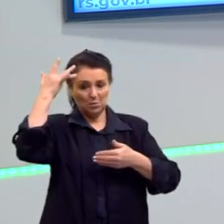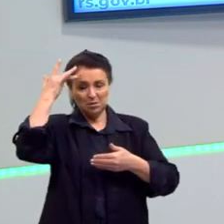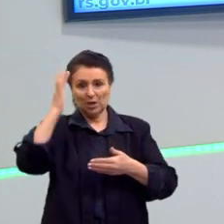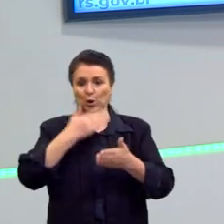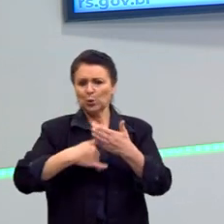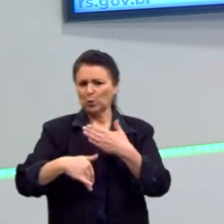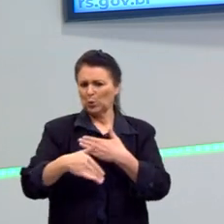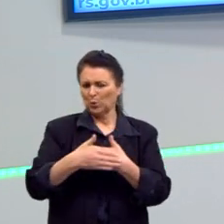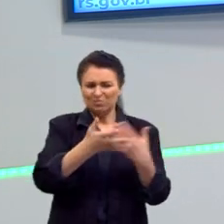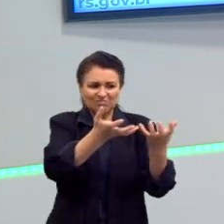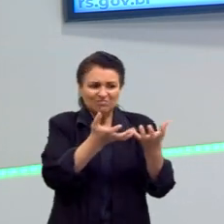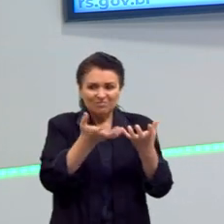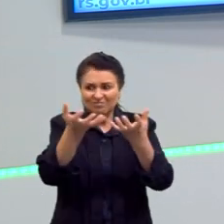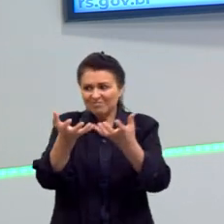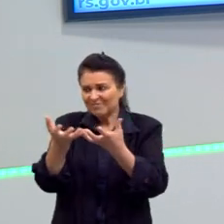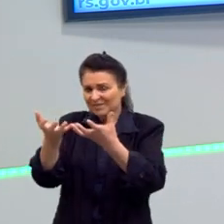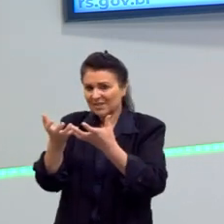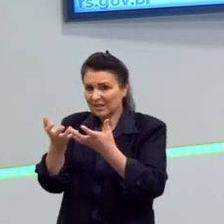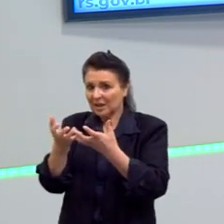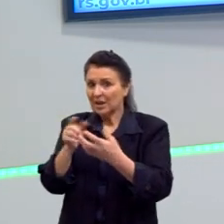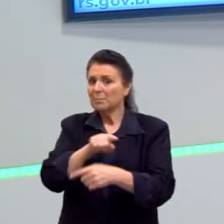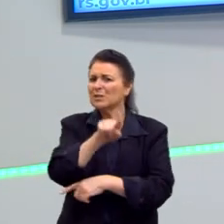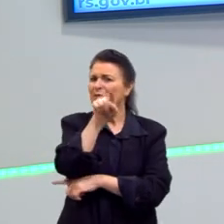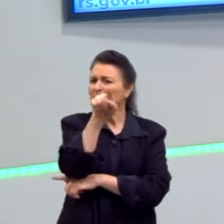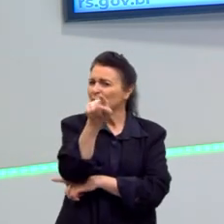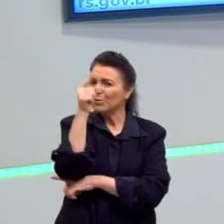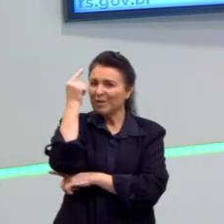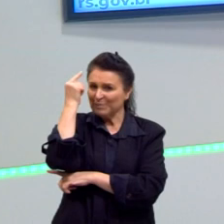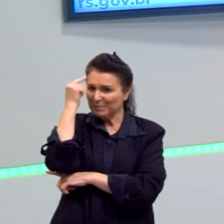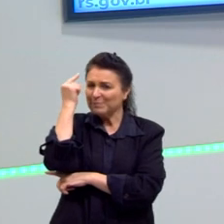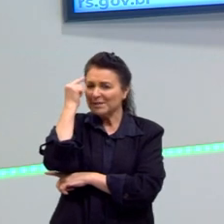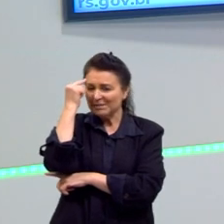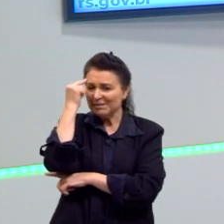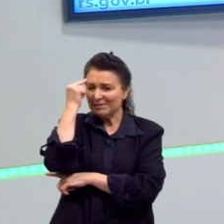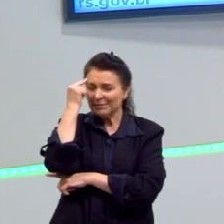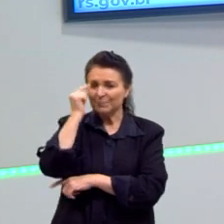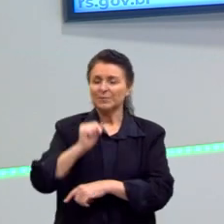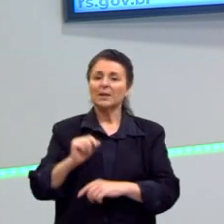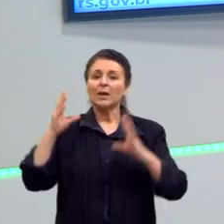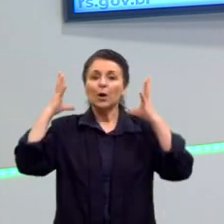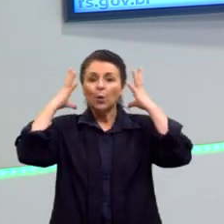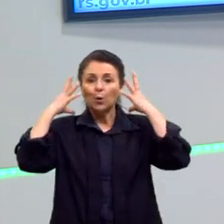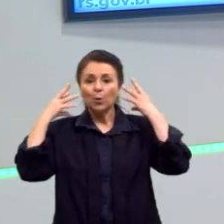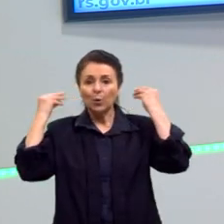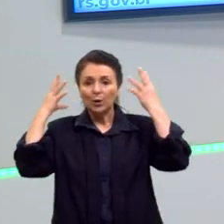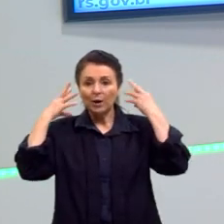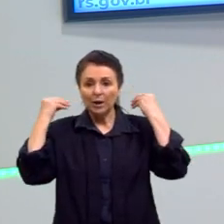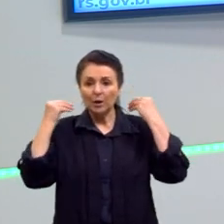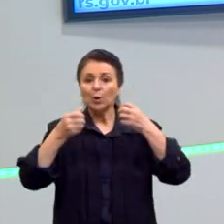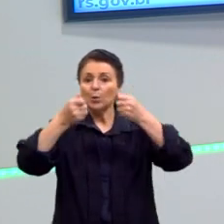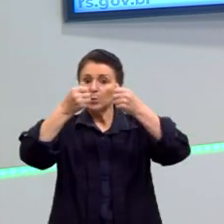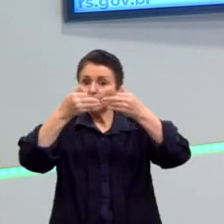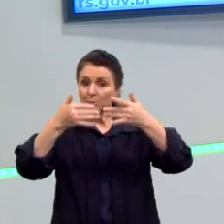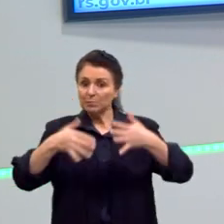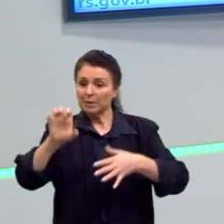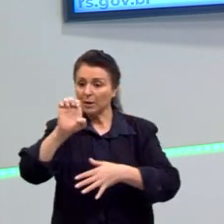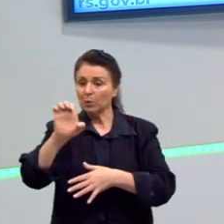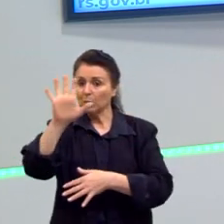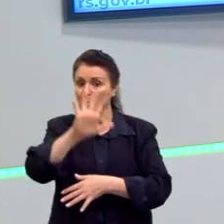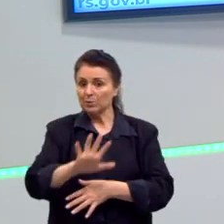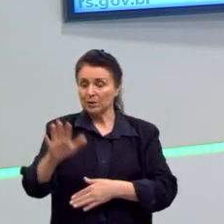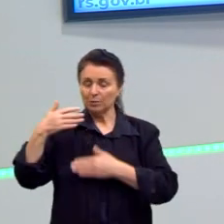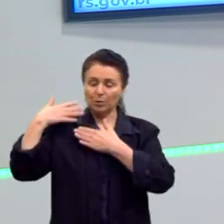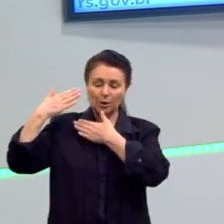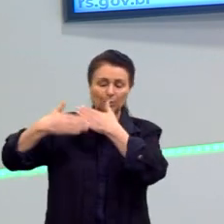se resolveriam. Mas é para você ir pensando nessas questões. Então, o Hegel vê dessa forma o Estado. É um